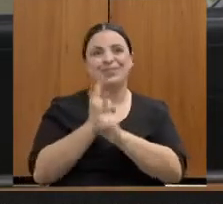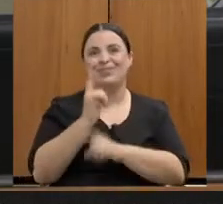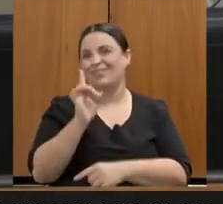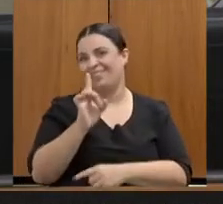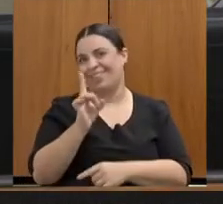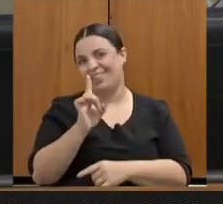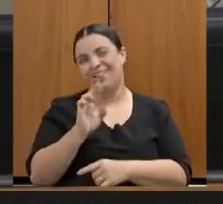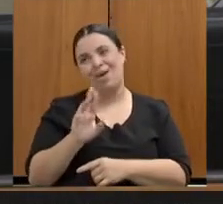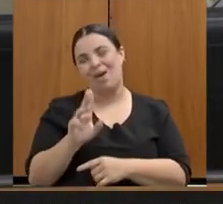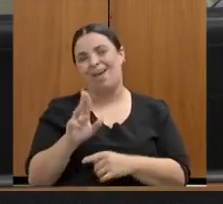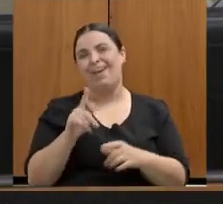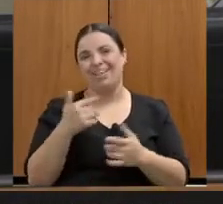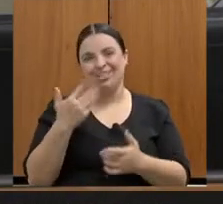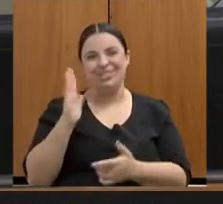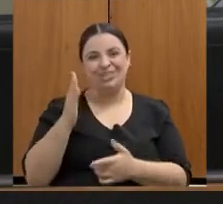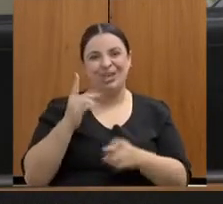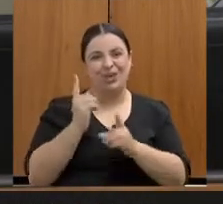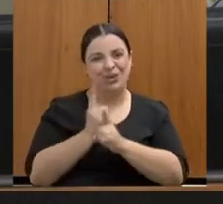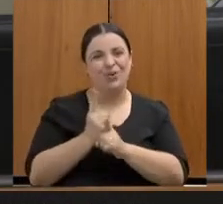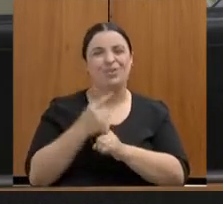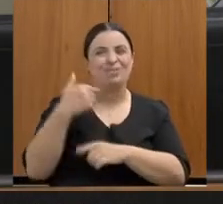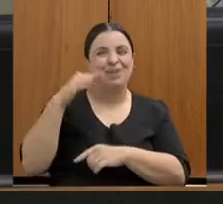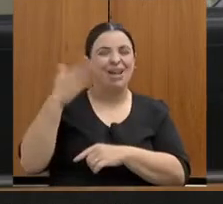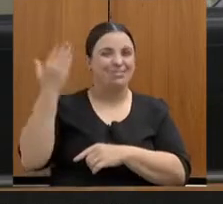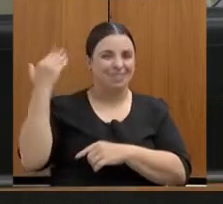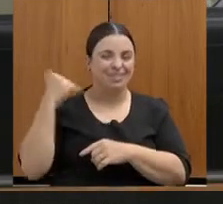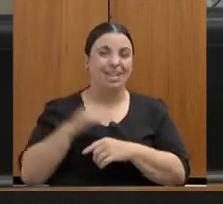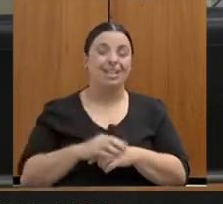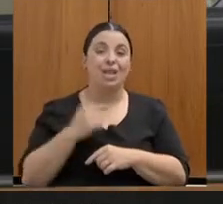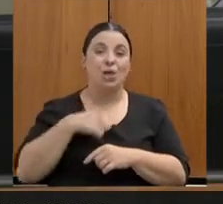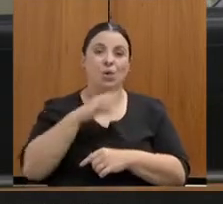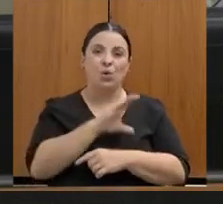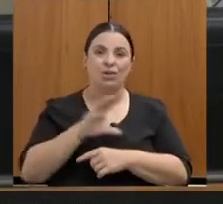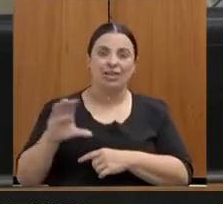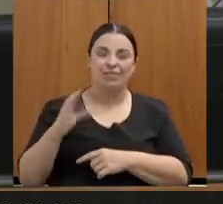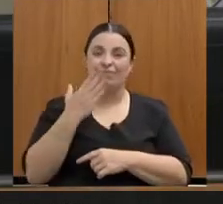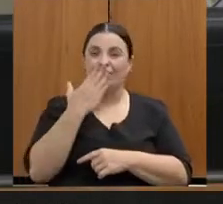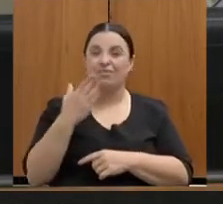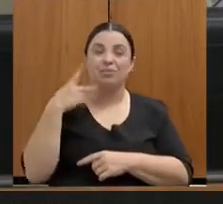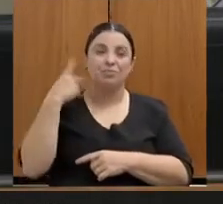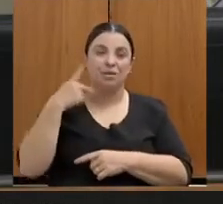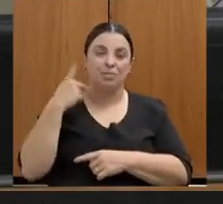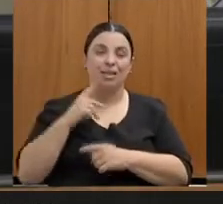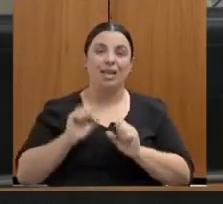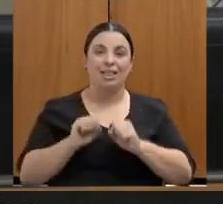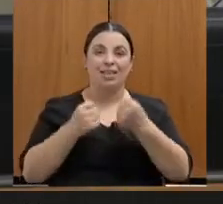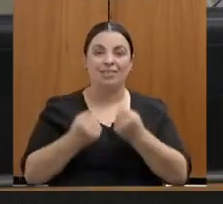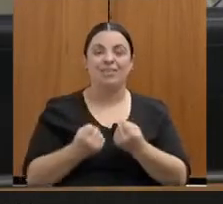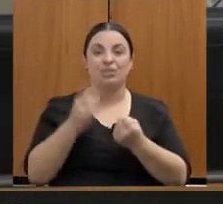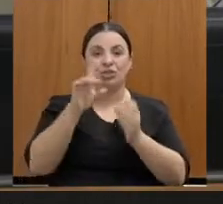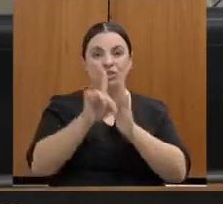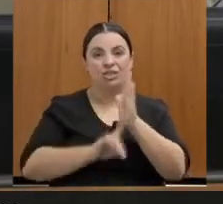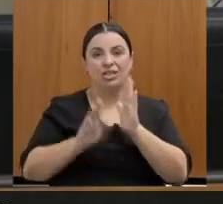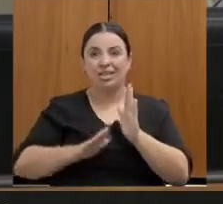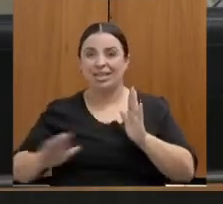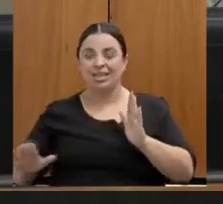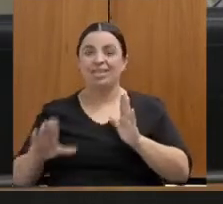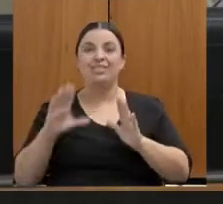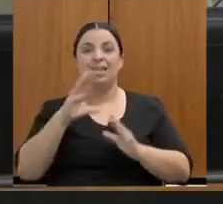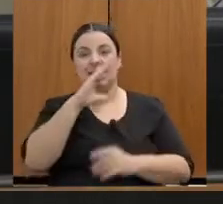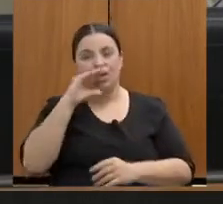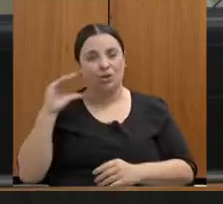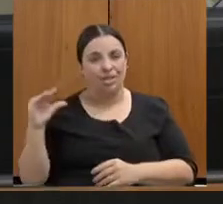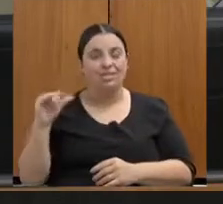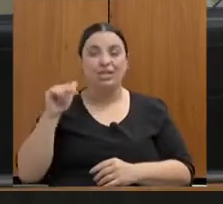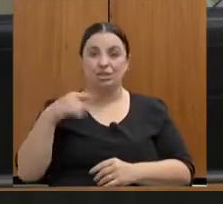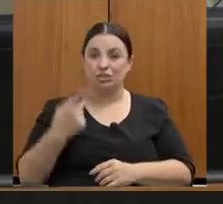Eu sou uma das coordenadoras da Frente Parlamentar em Defesa dos Direitos da Criança e Adolescentes aqui na Casa. Ao longo